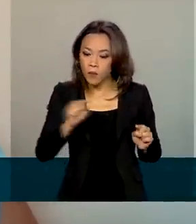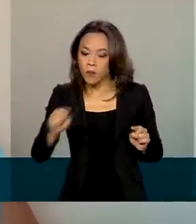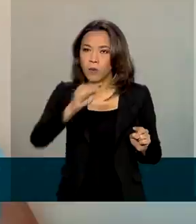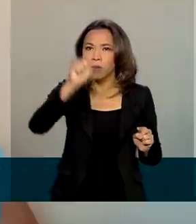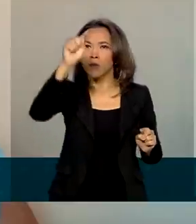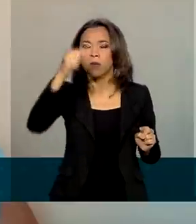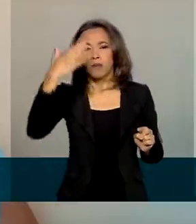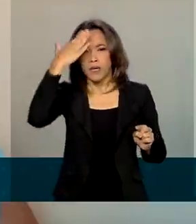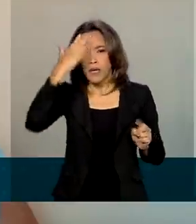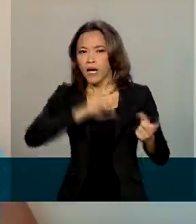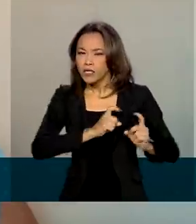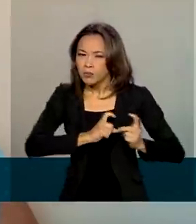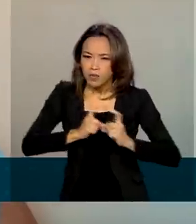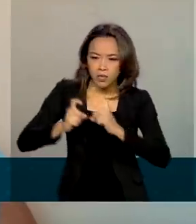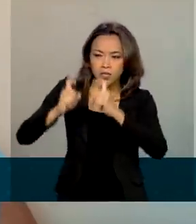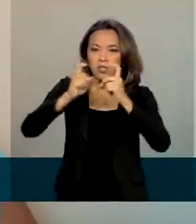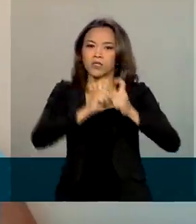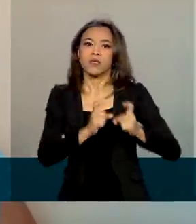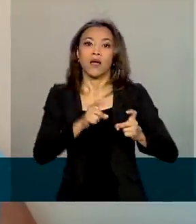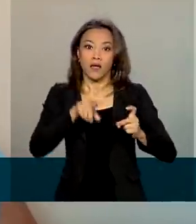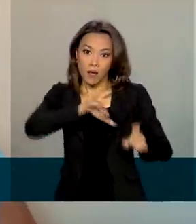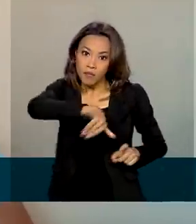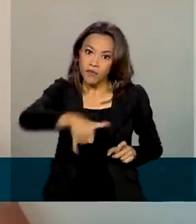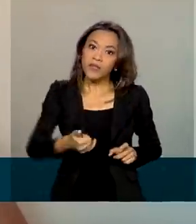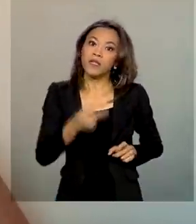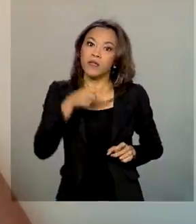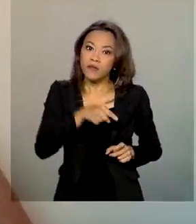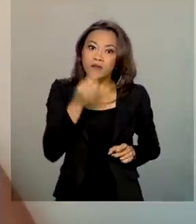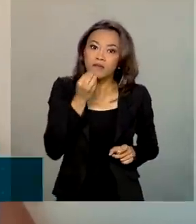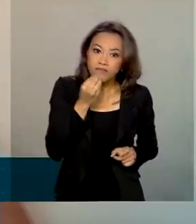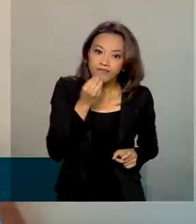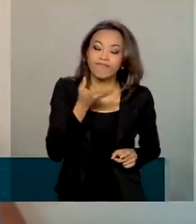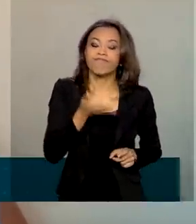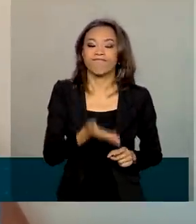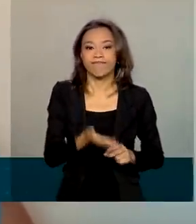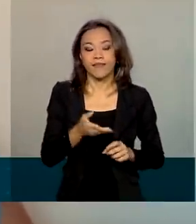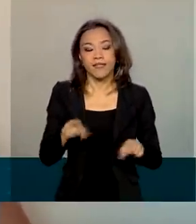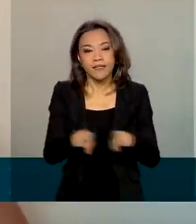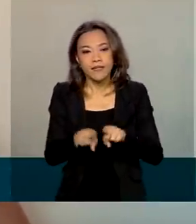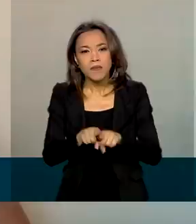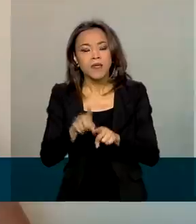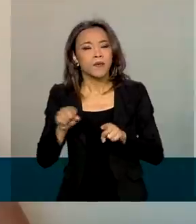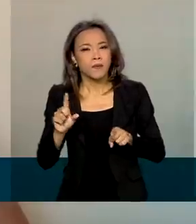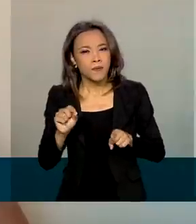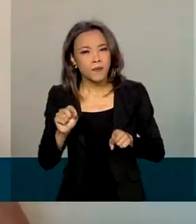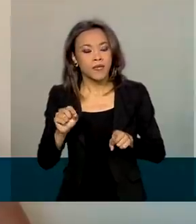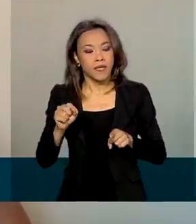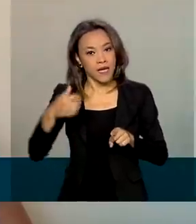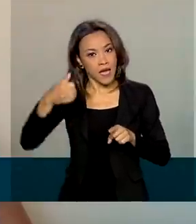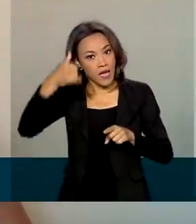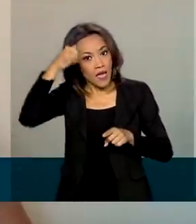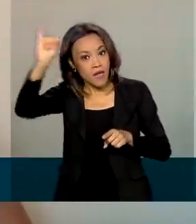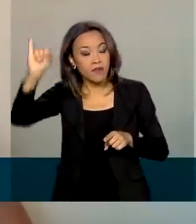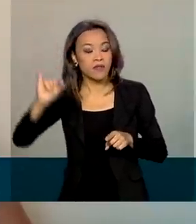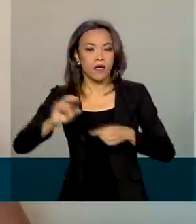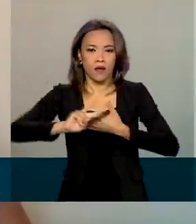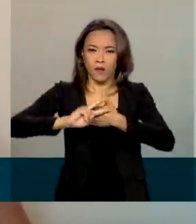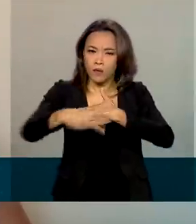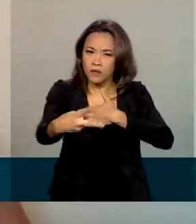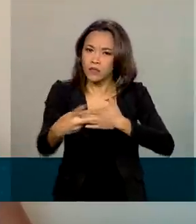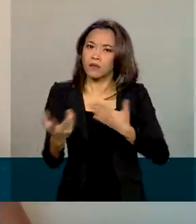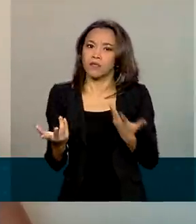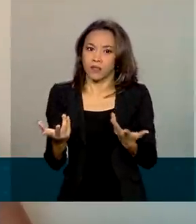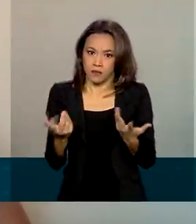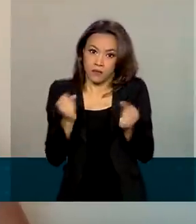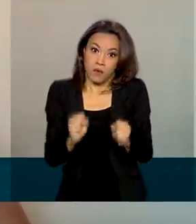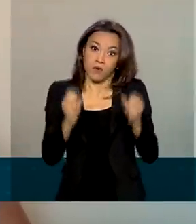para gerir o território, para aproveitar essas oportunidades e também para mitigar eventuais impactos que a implantação